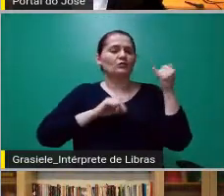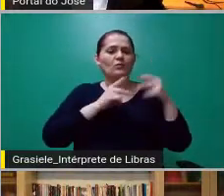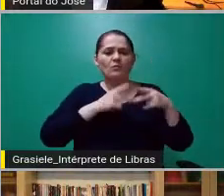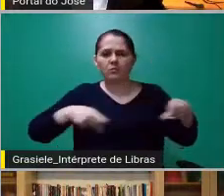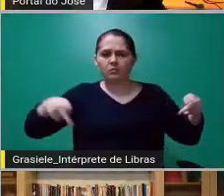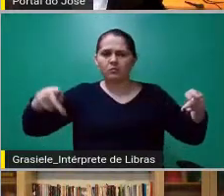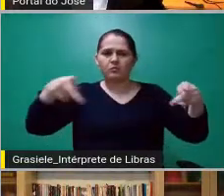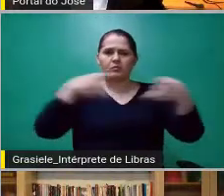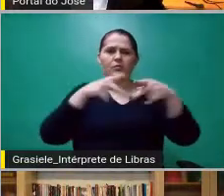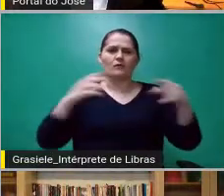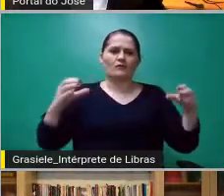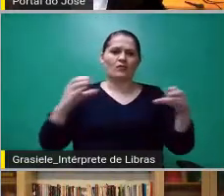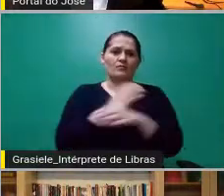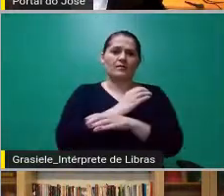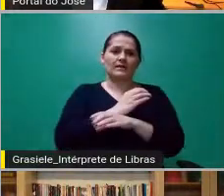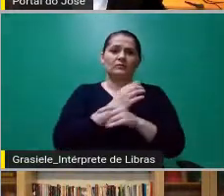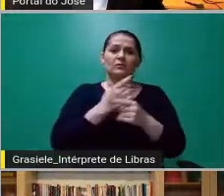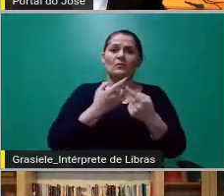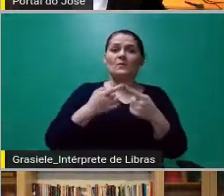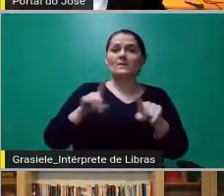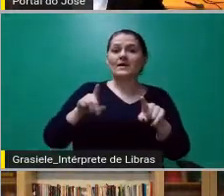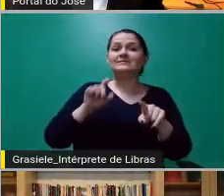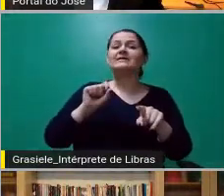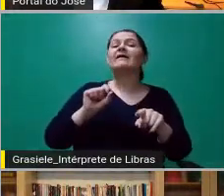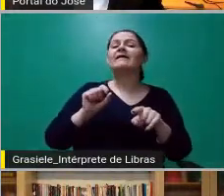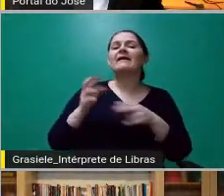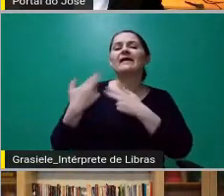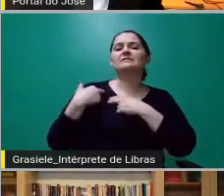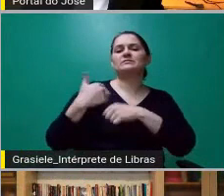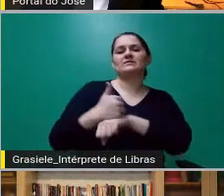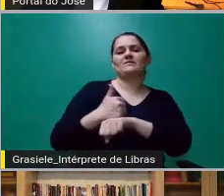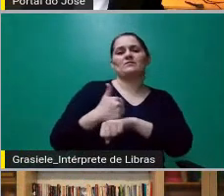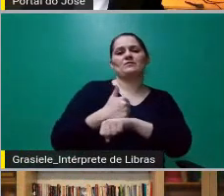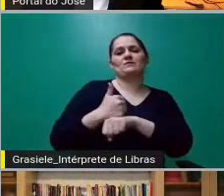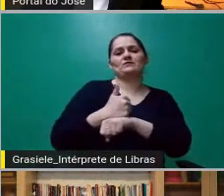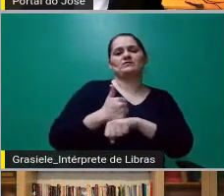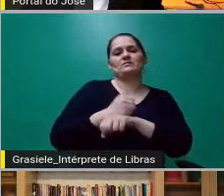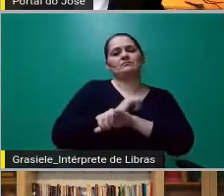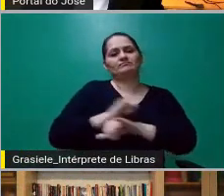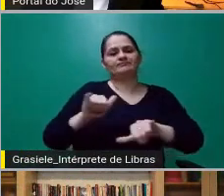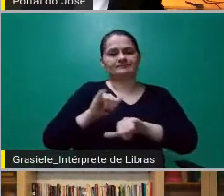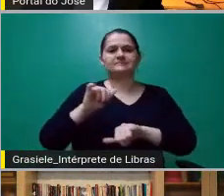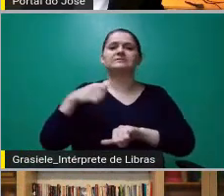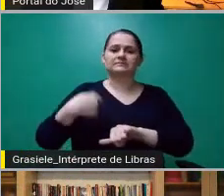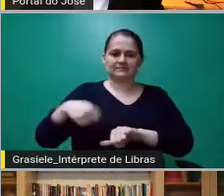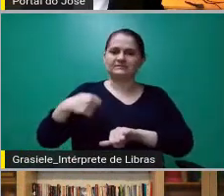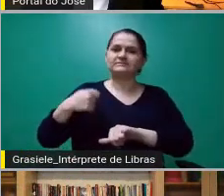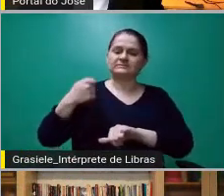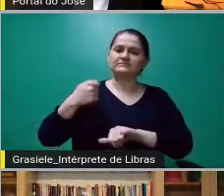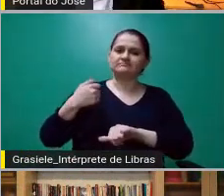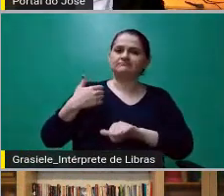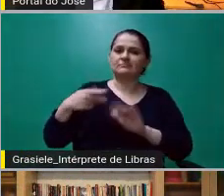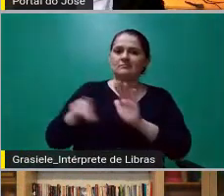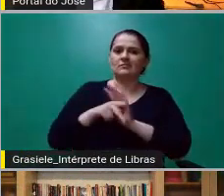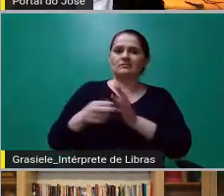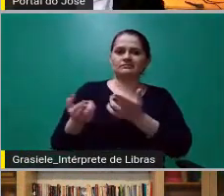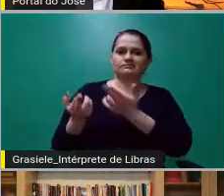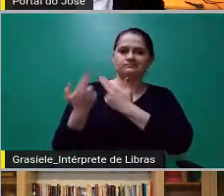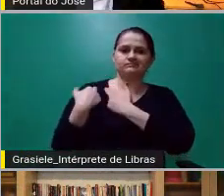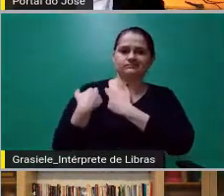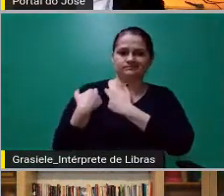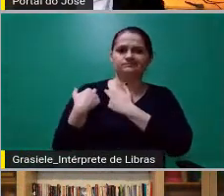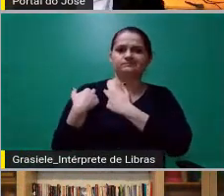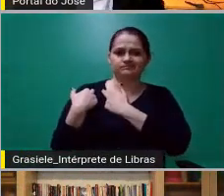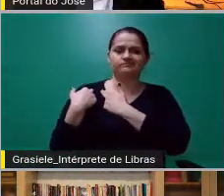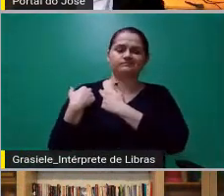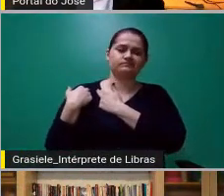jornalista trabalha, quer dizer, existe aqui uma obrigação constitucional de prover acesso à informação e